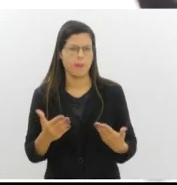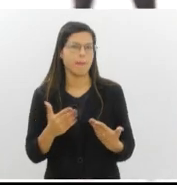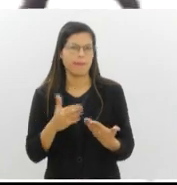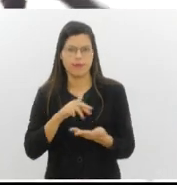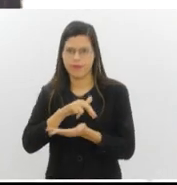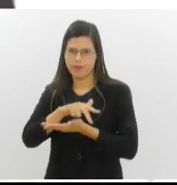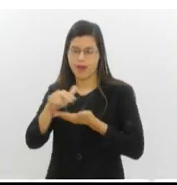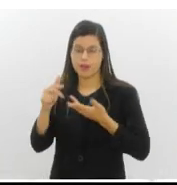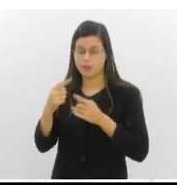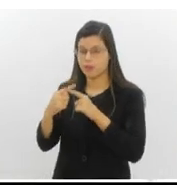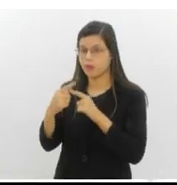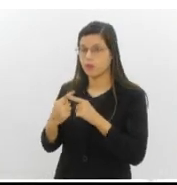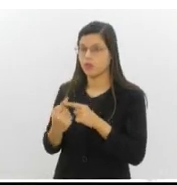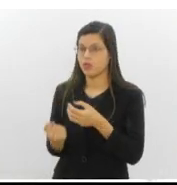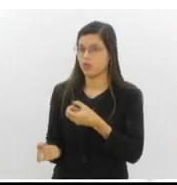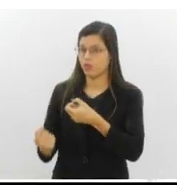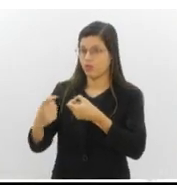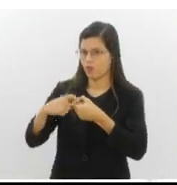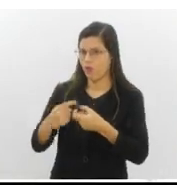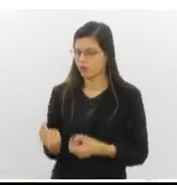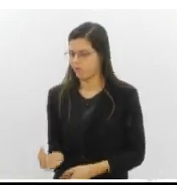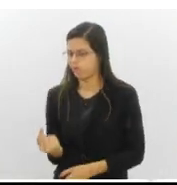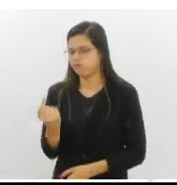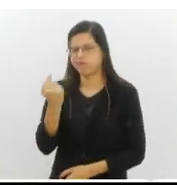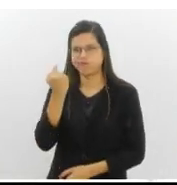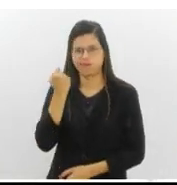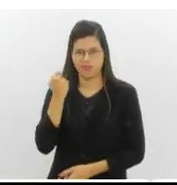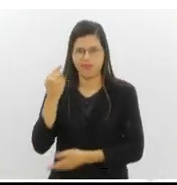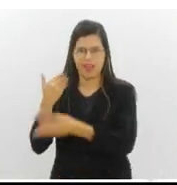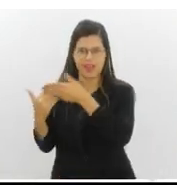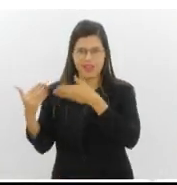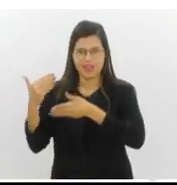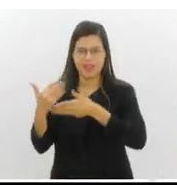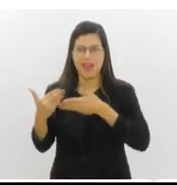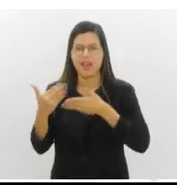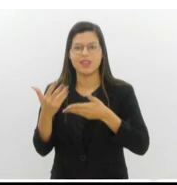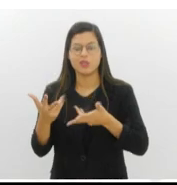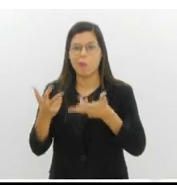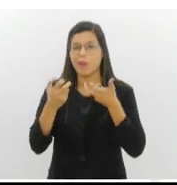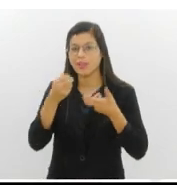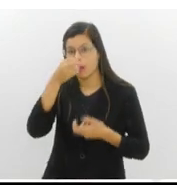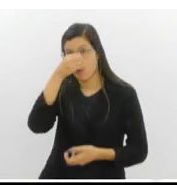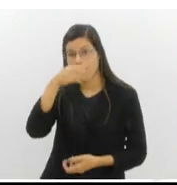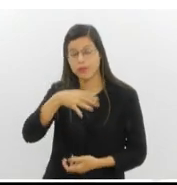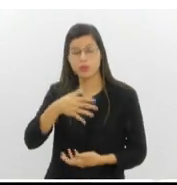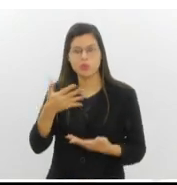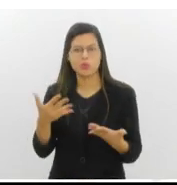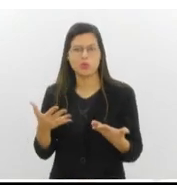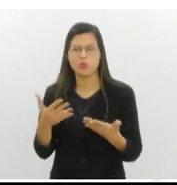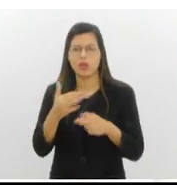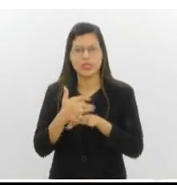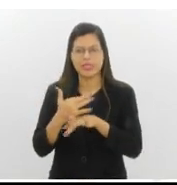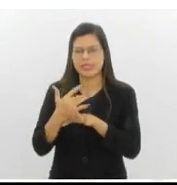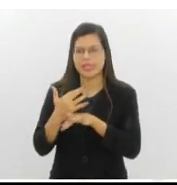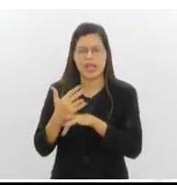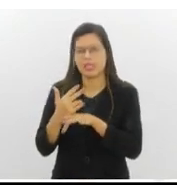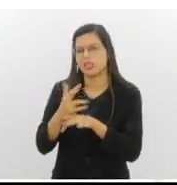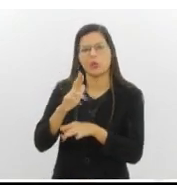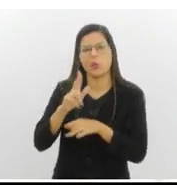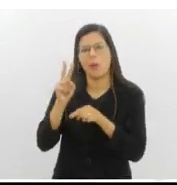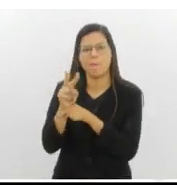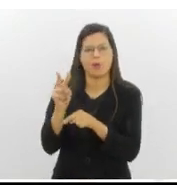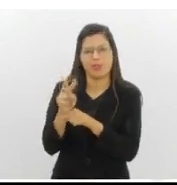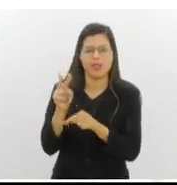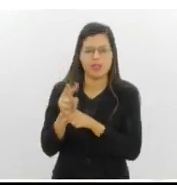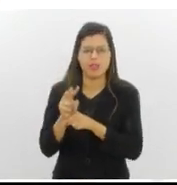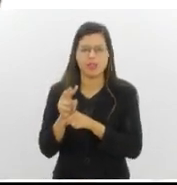Porque quando a gente volta, volta para trás, a gente vê primeiro os absurdos de uma cidade que não é preservada. Para mim, me incomoda